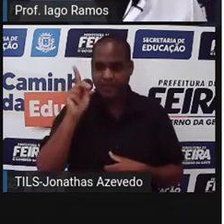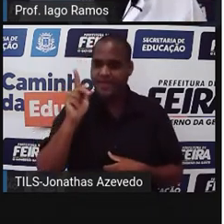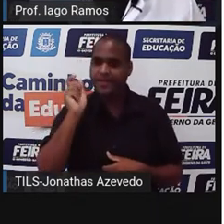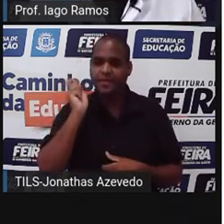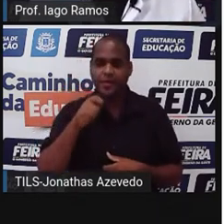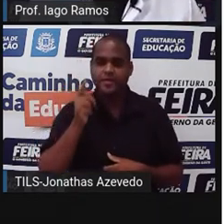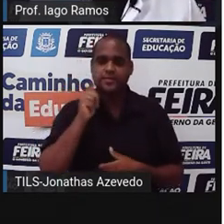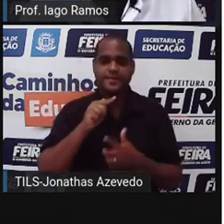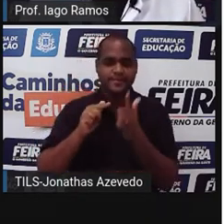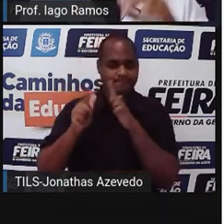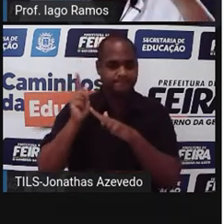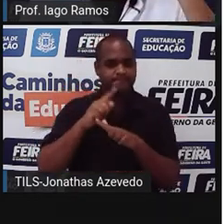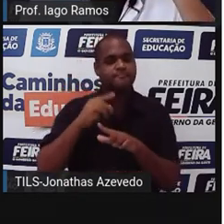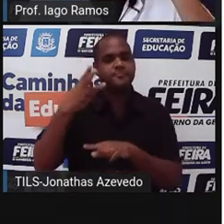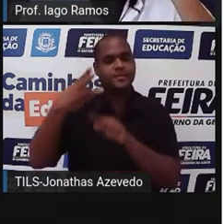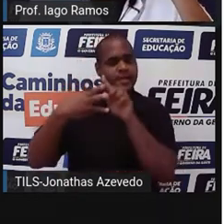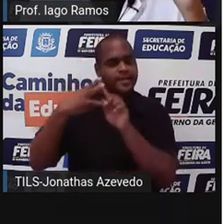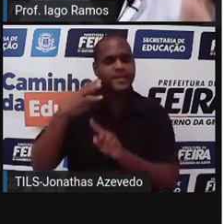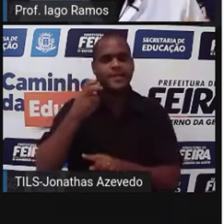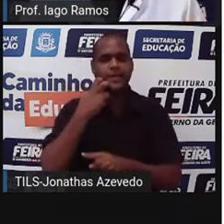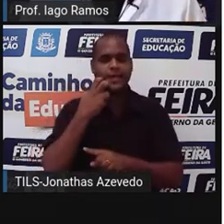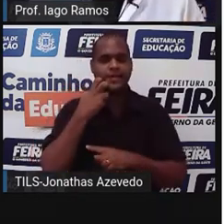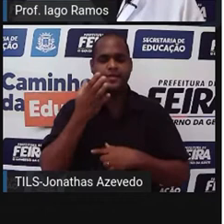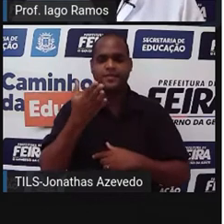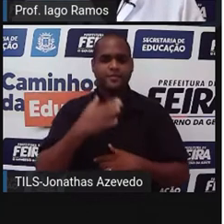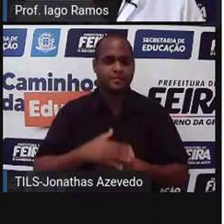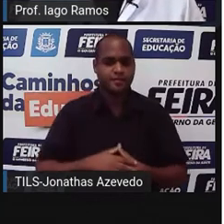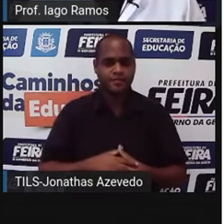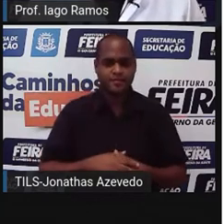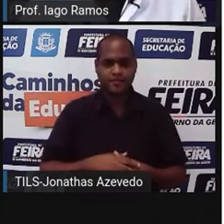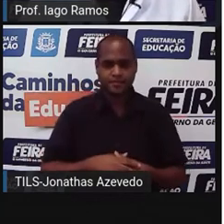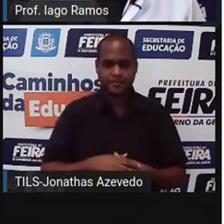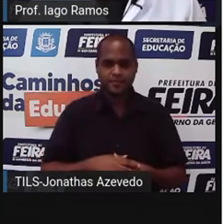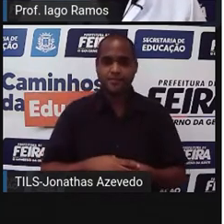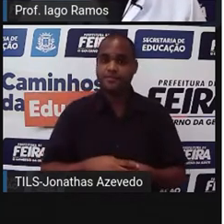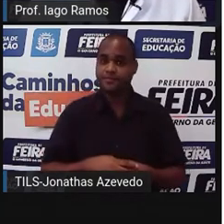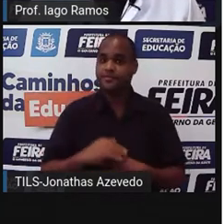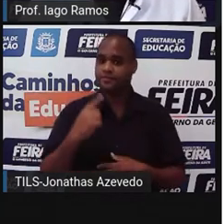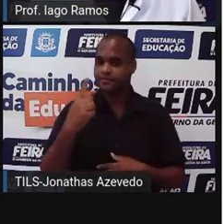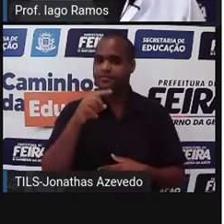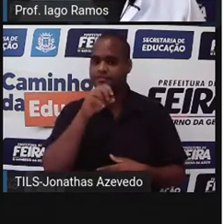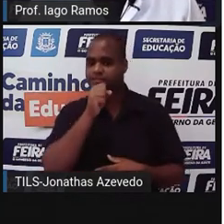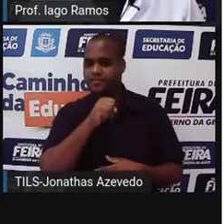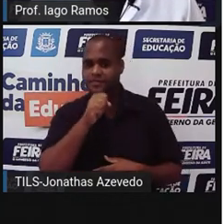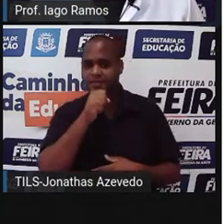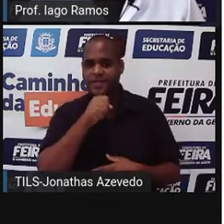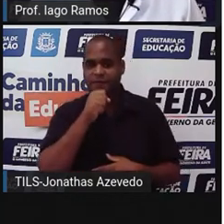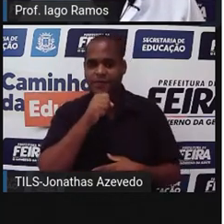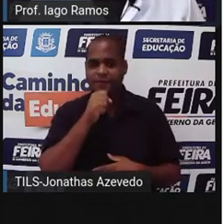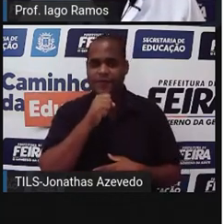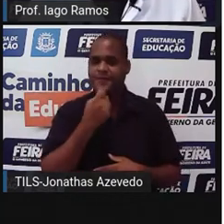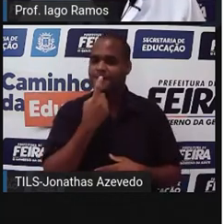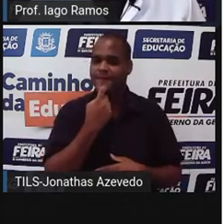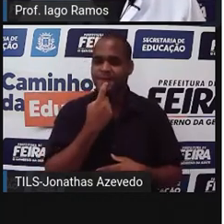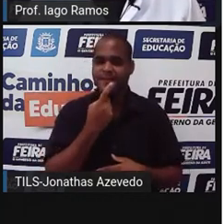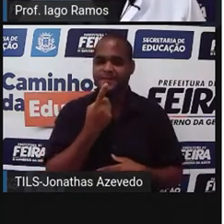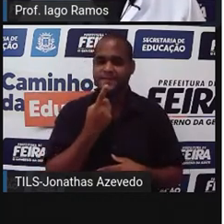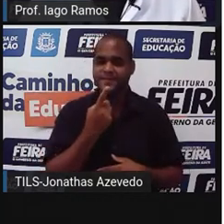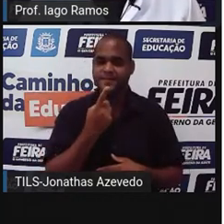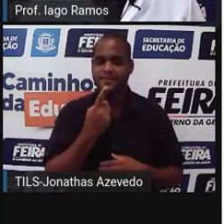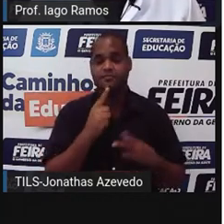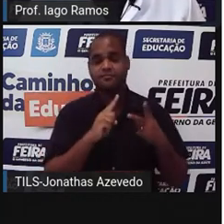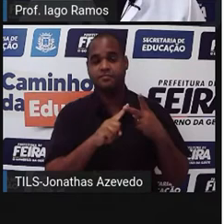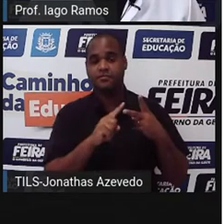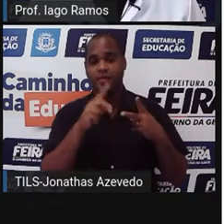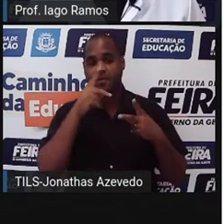foram três peixes. Então, pensei assim, ó. Um vai ser o avô, que está aqui em vermelho. O